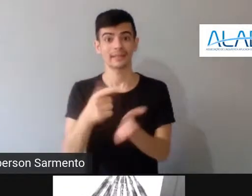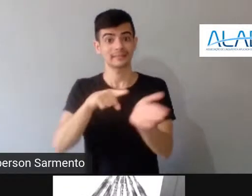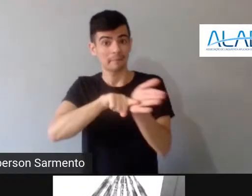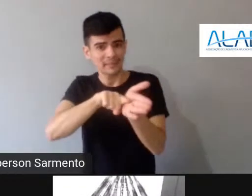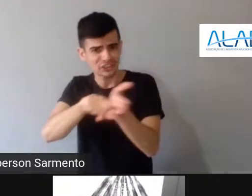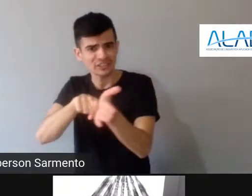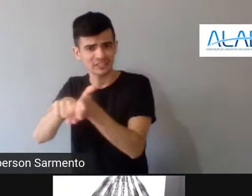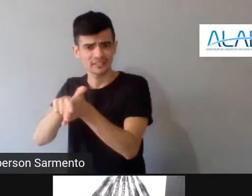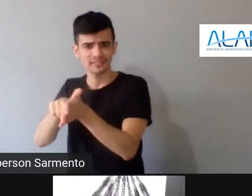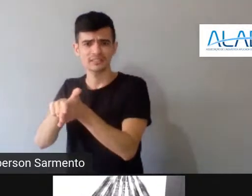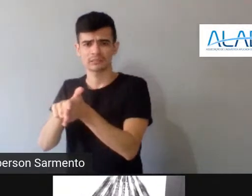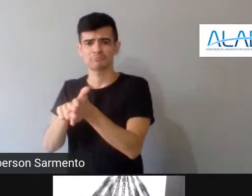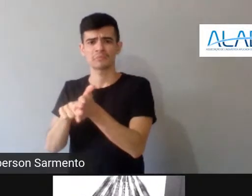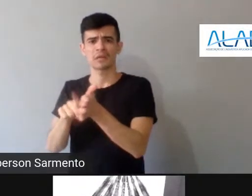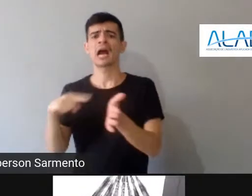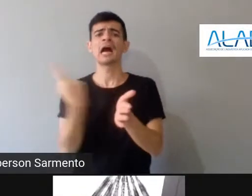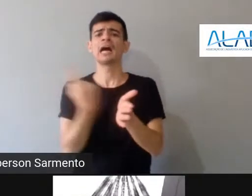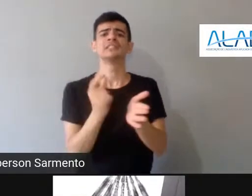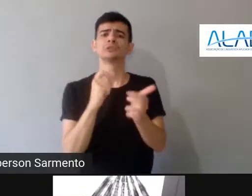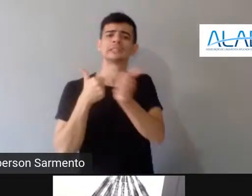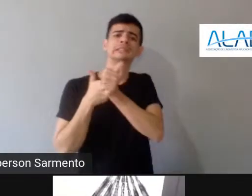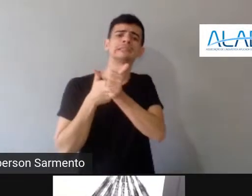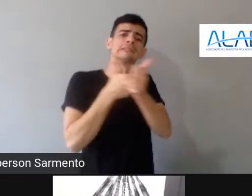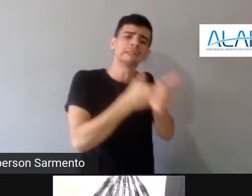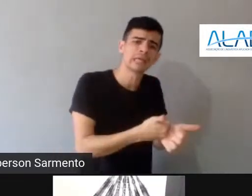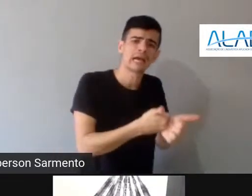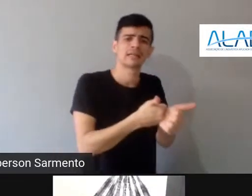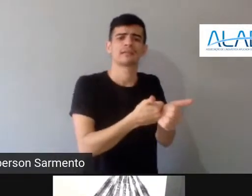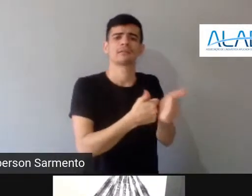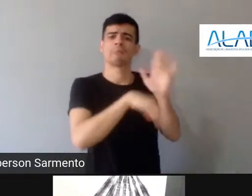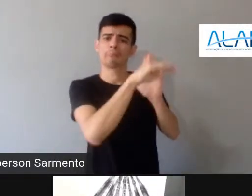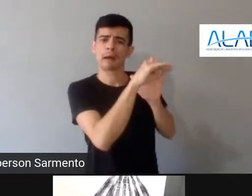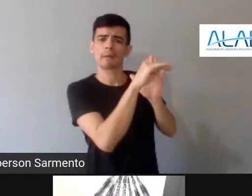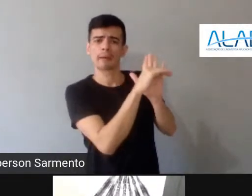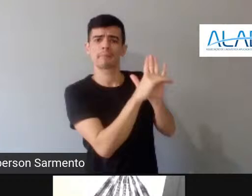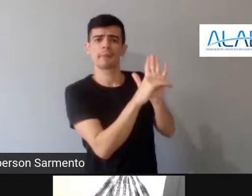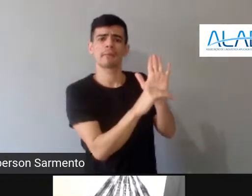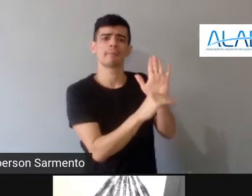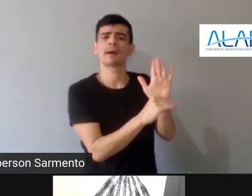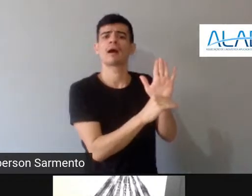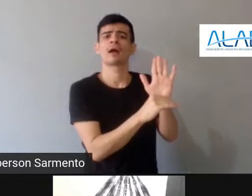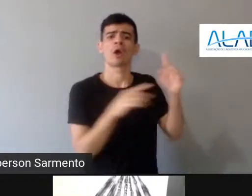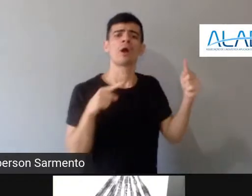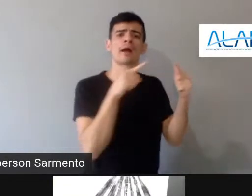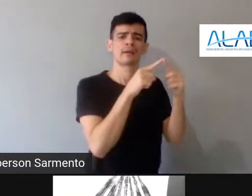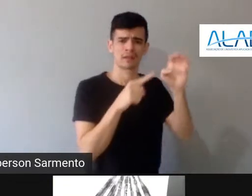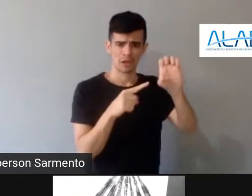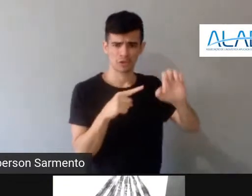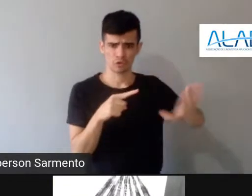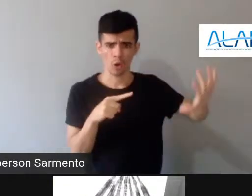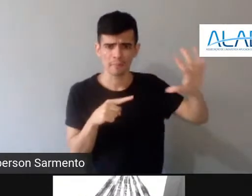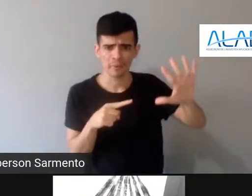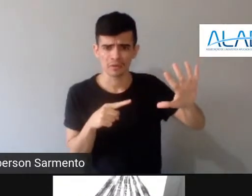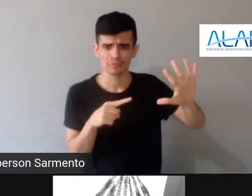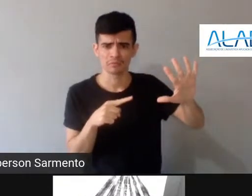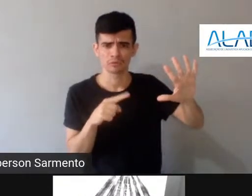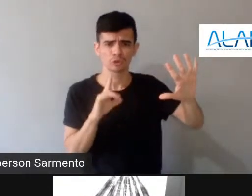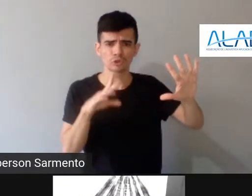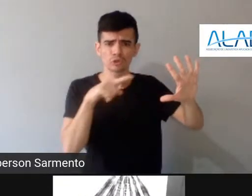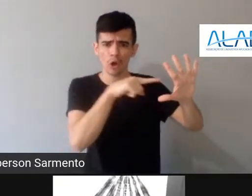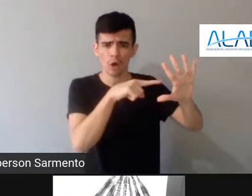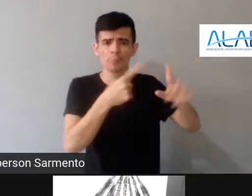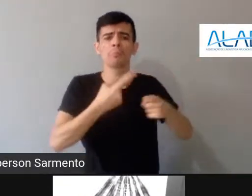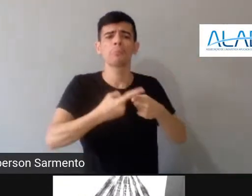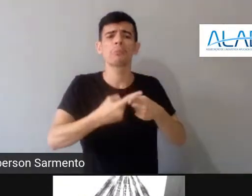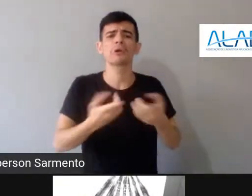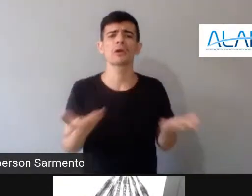nessas matrizes epistemológicas que vêm, geralmente, da Europa, né? Por que que a gente não começa a pensar, por exemplo,